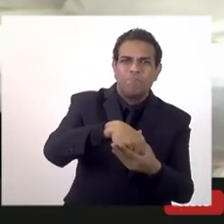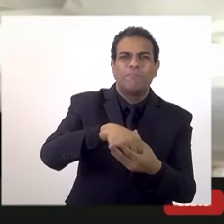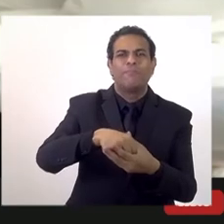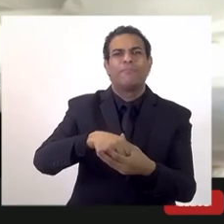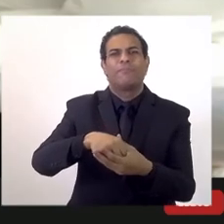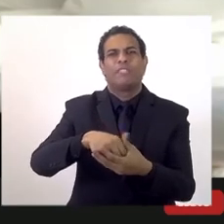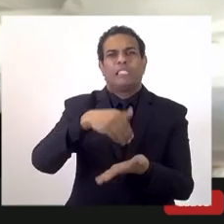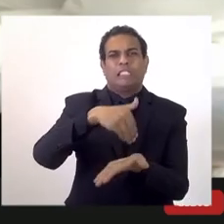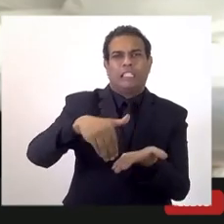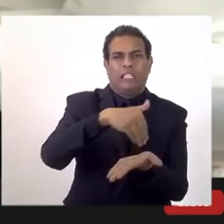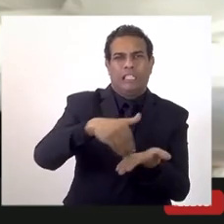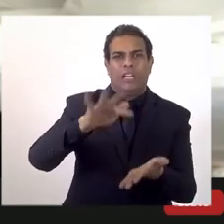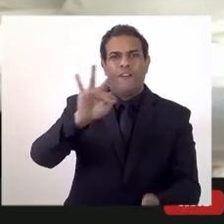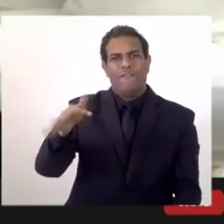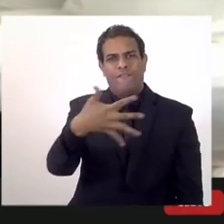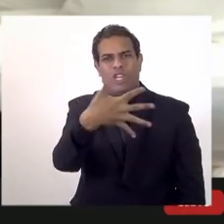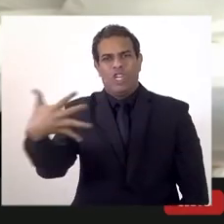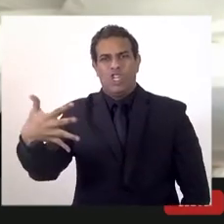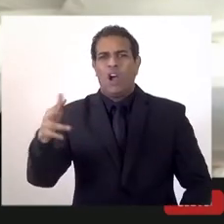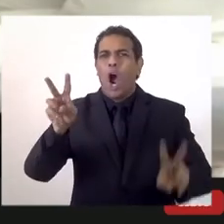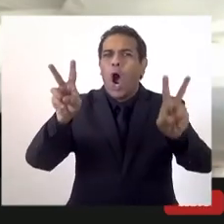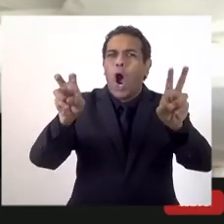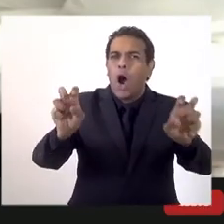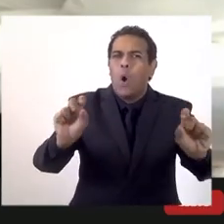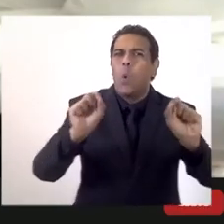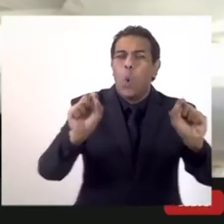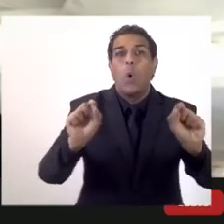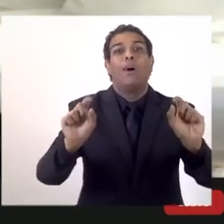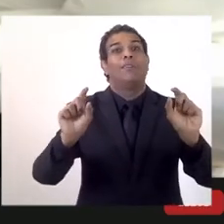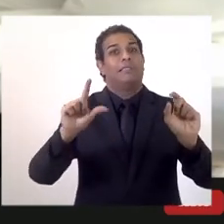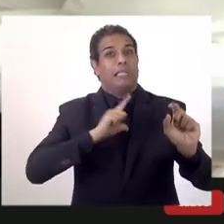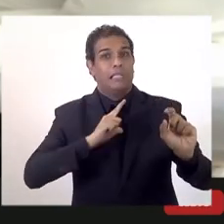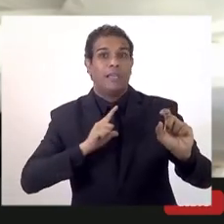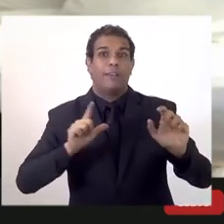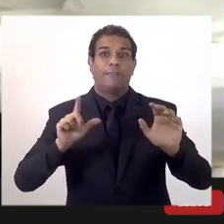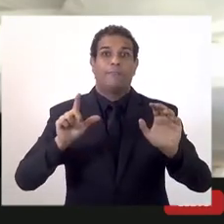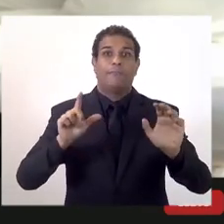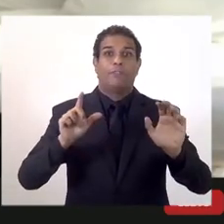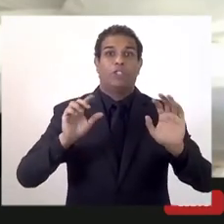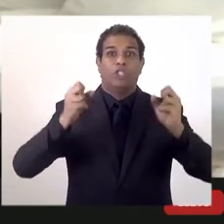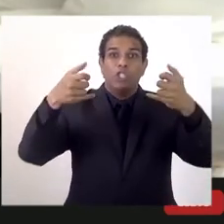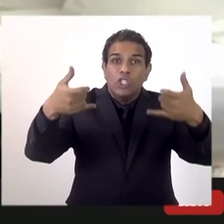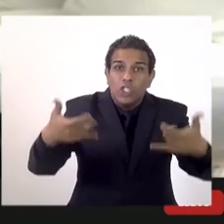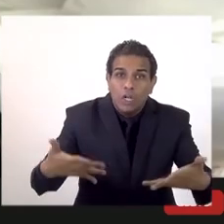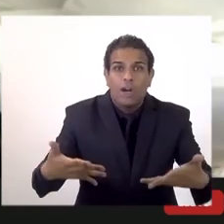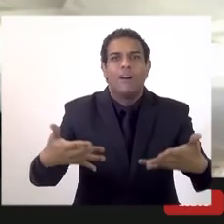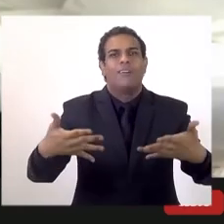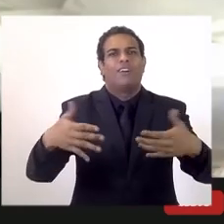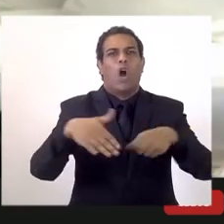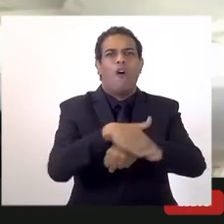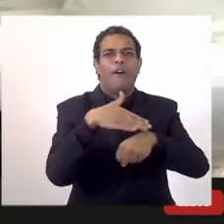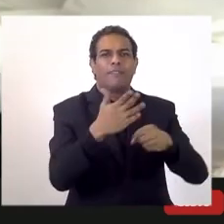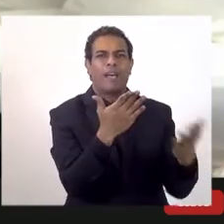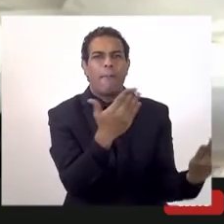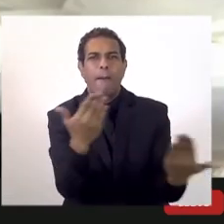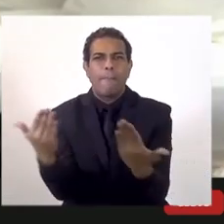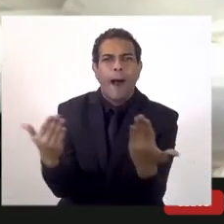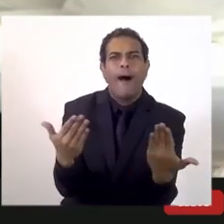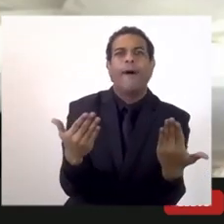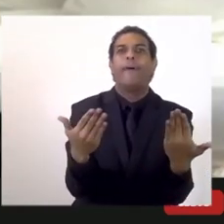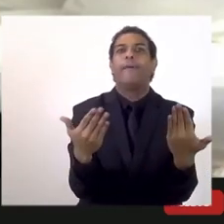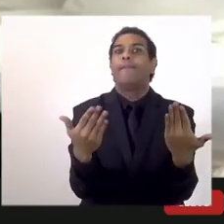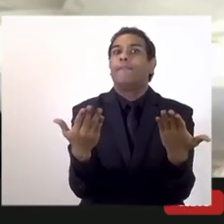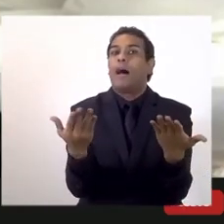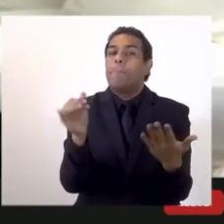nosso secretário e realmente a gente tem que já foi falado pelo Osório pelo Sérgio é de